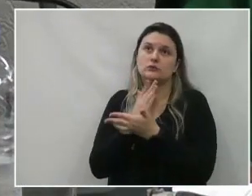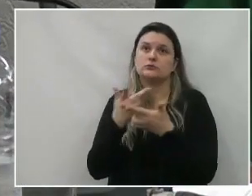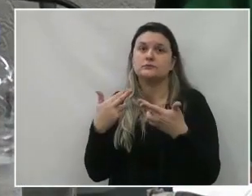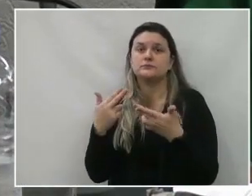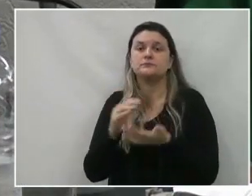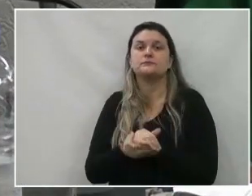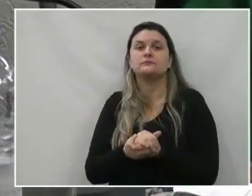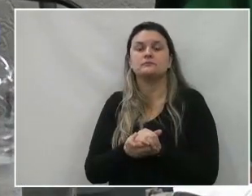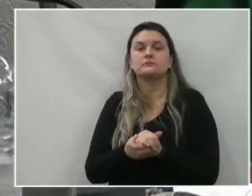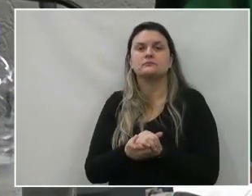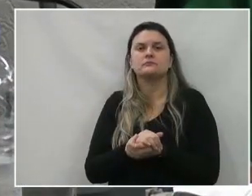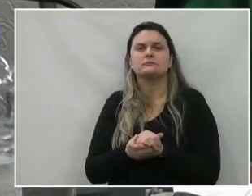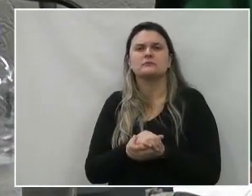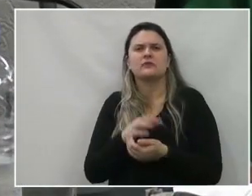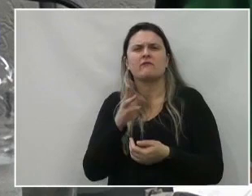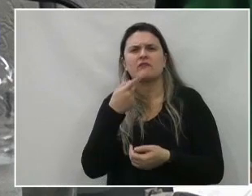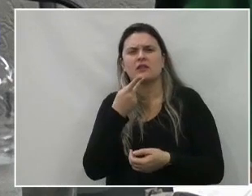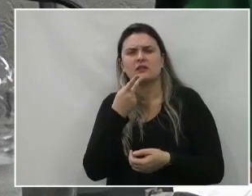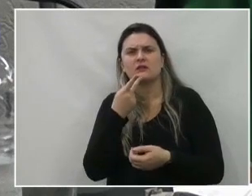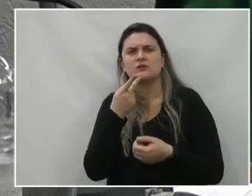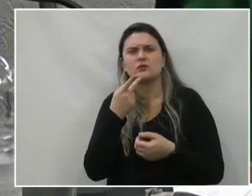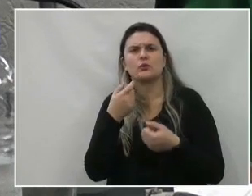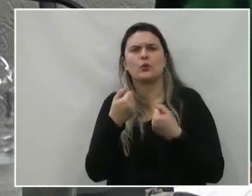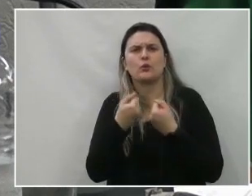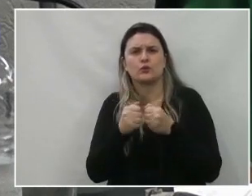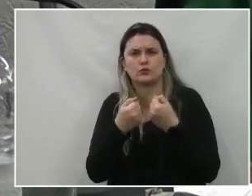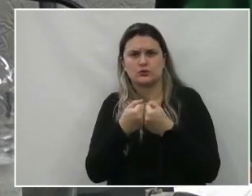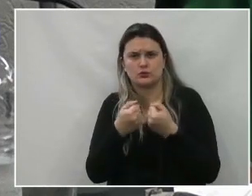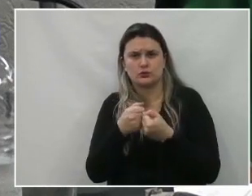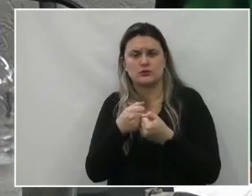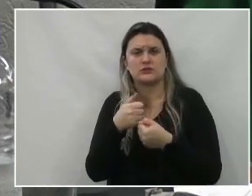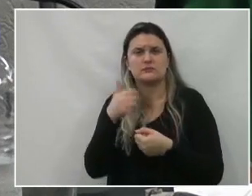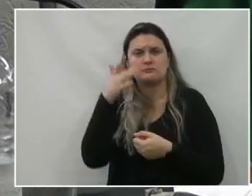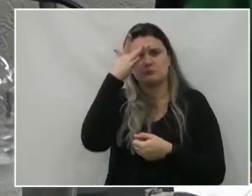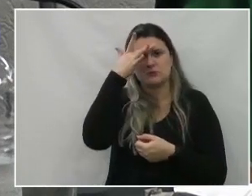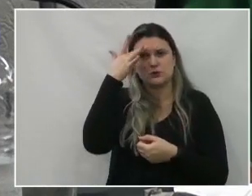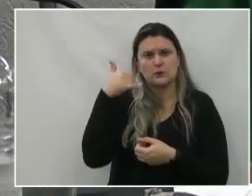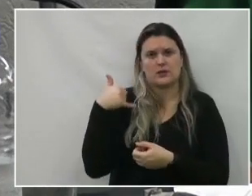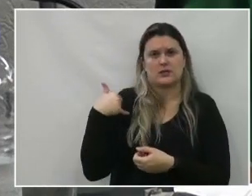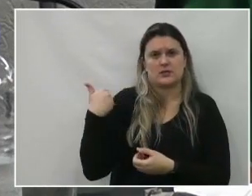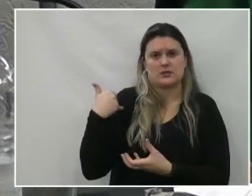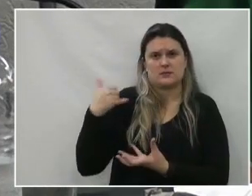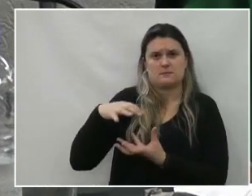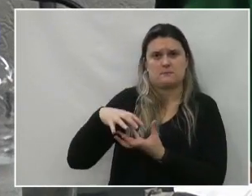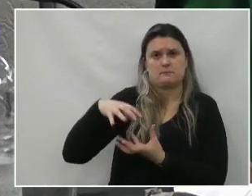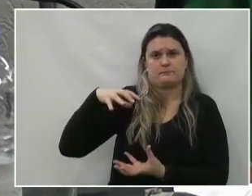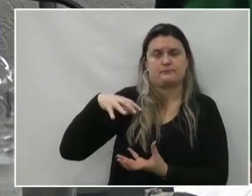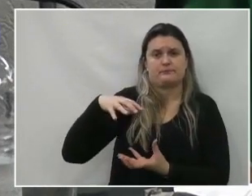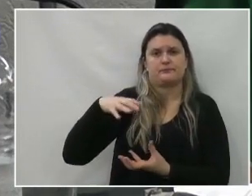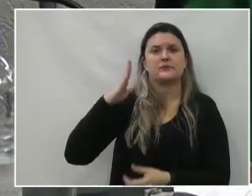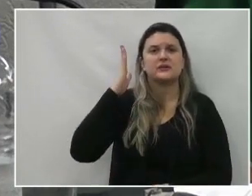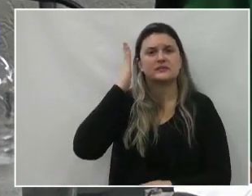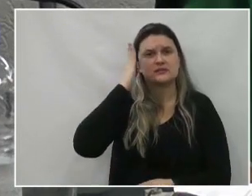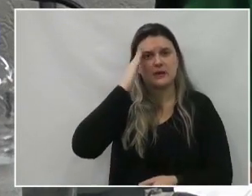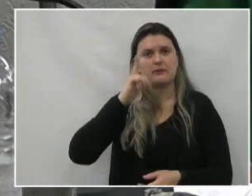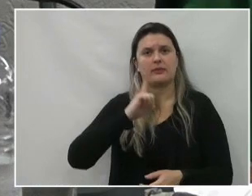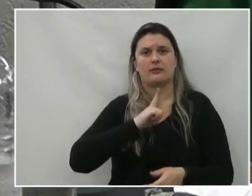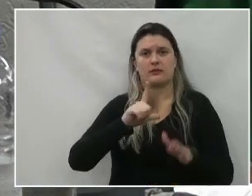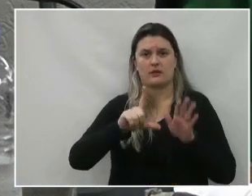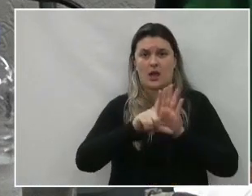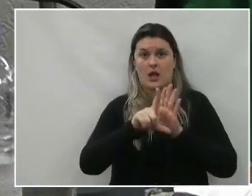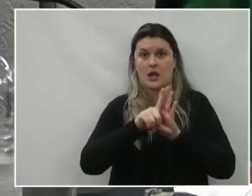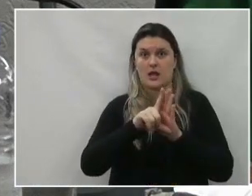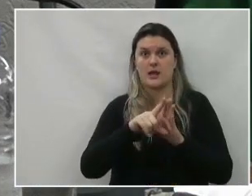é com relação ao transporte de coletivos dos idosos. Nós sabemos que tem uma lei maior,